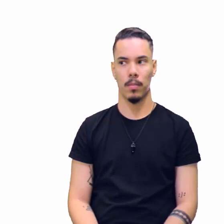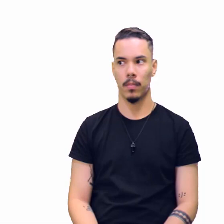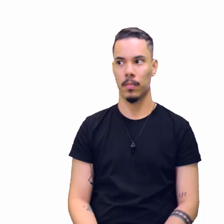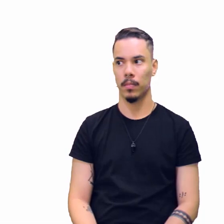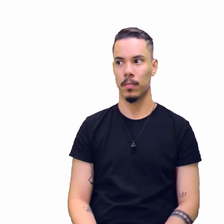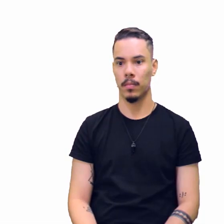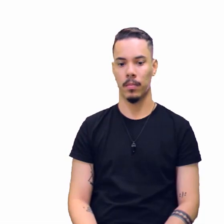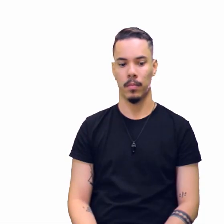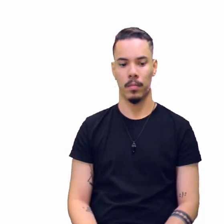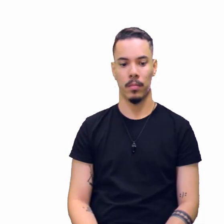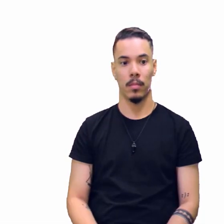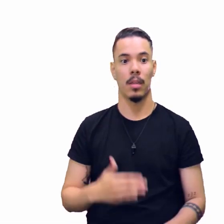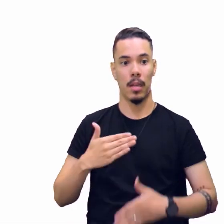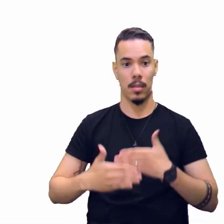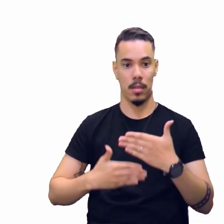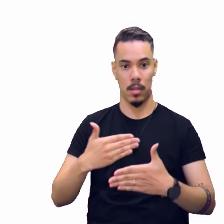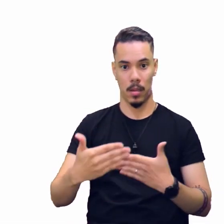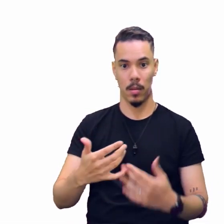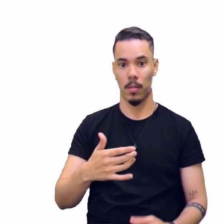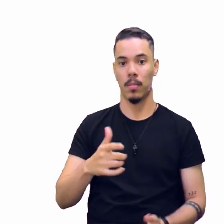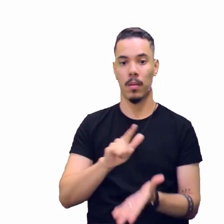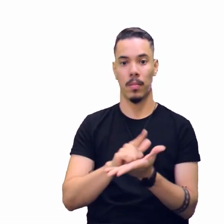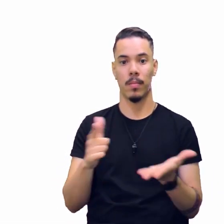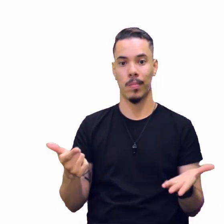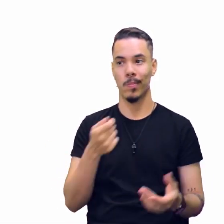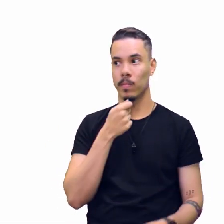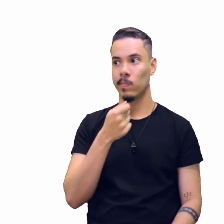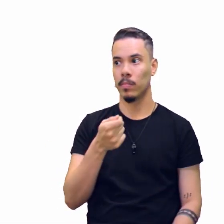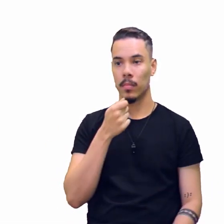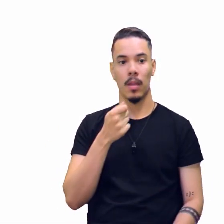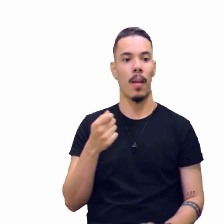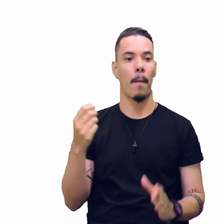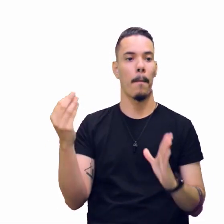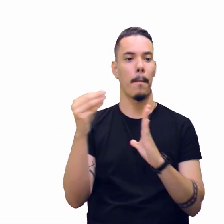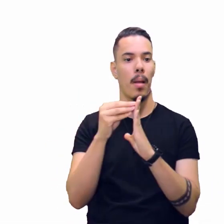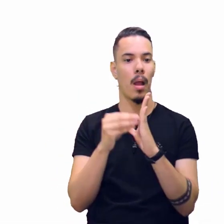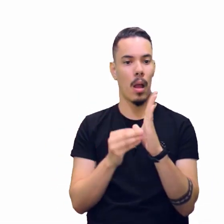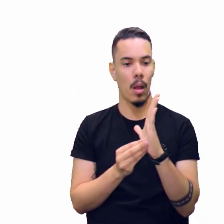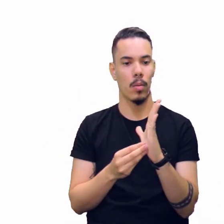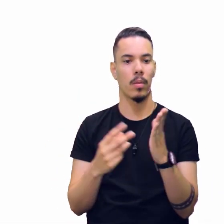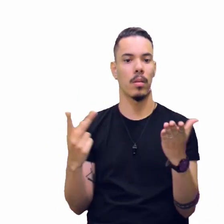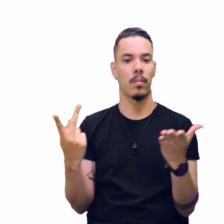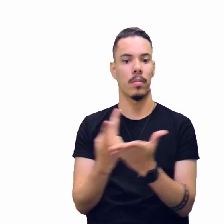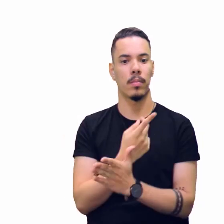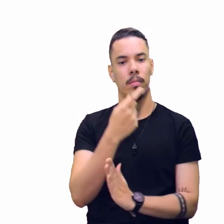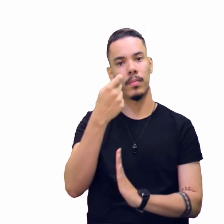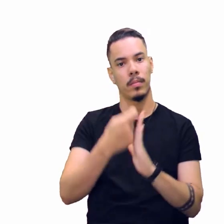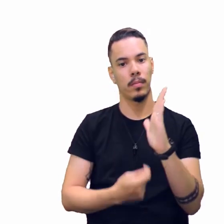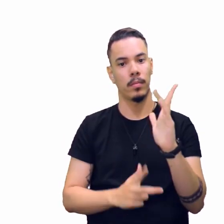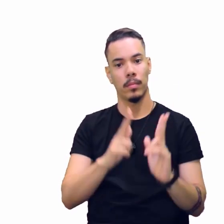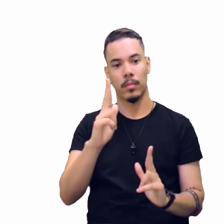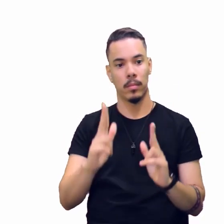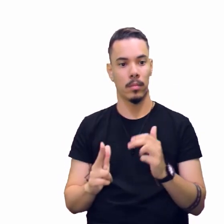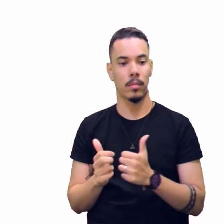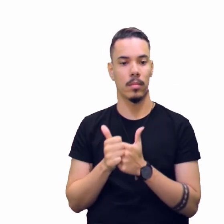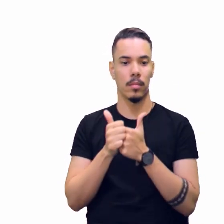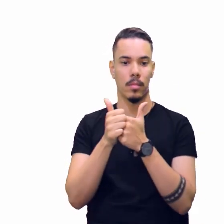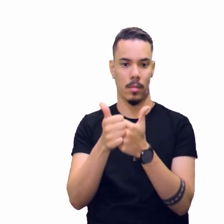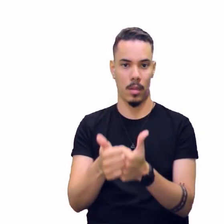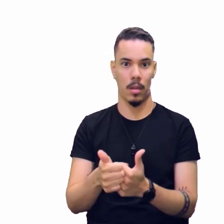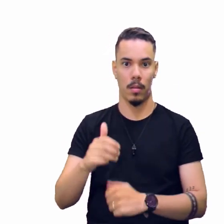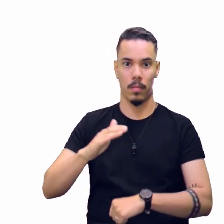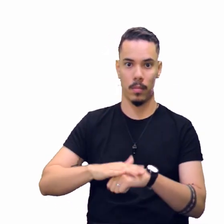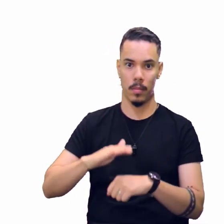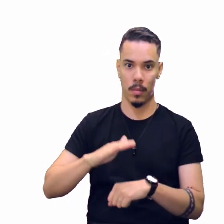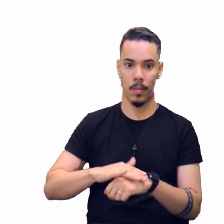As etapas da reportagem são pauta, apuração, redação e edição. Conforme a indicação da pauta, o